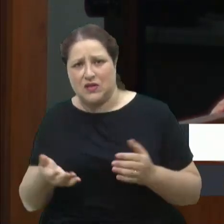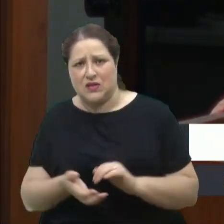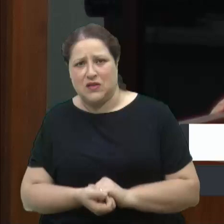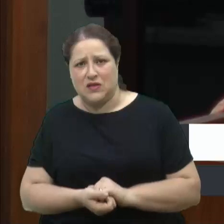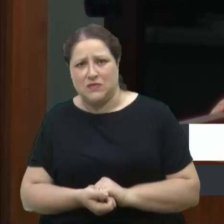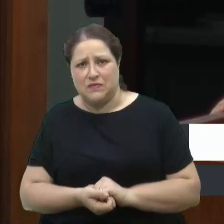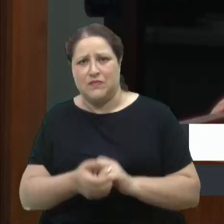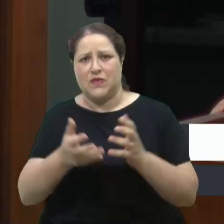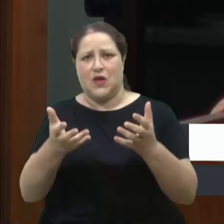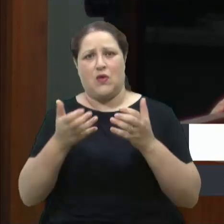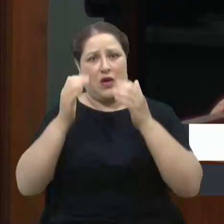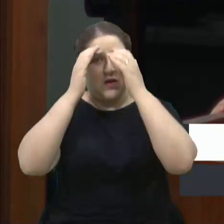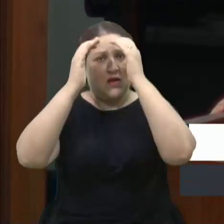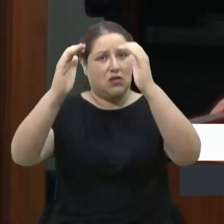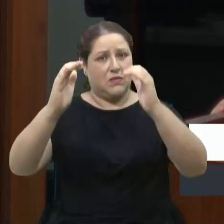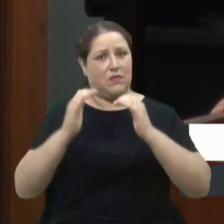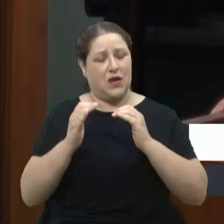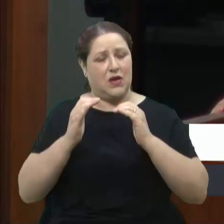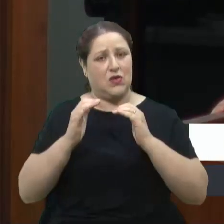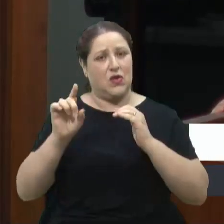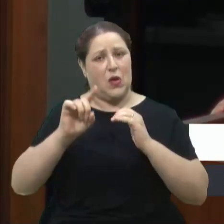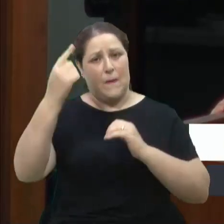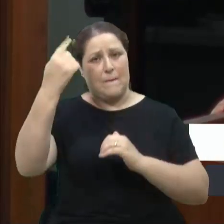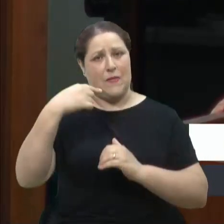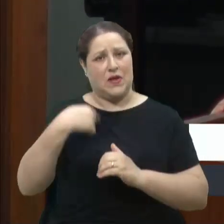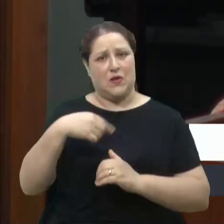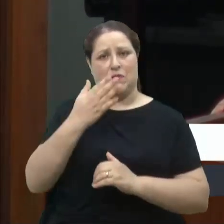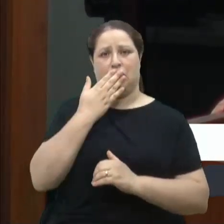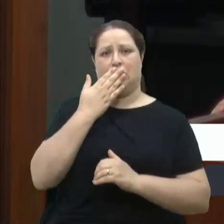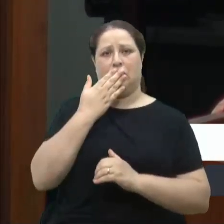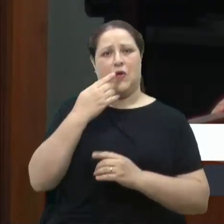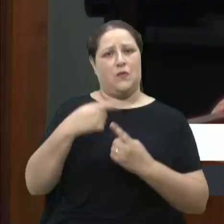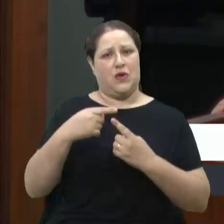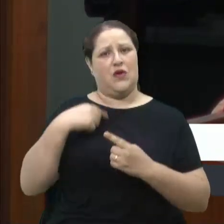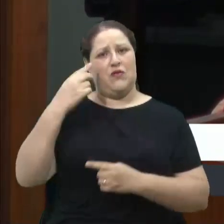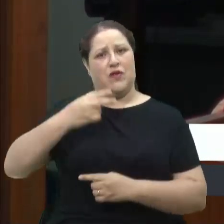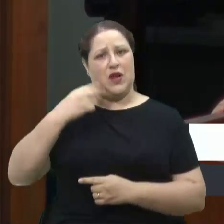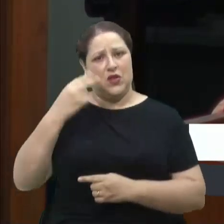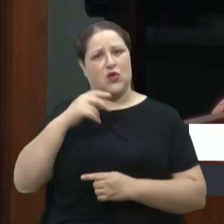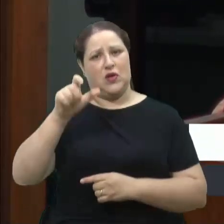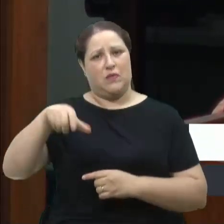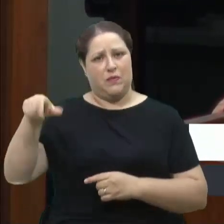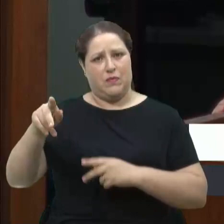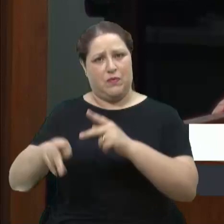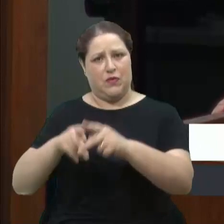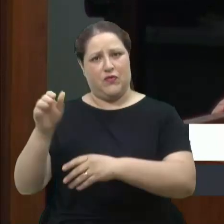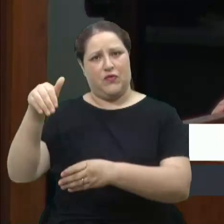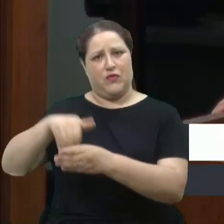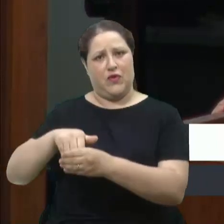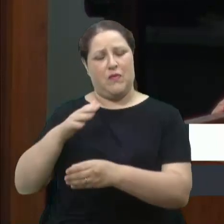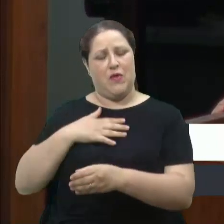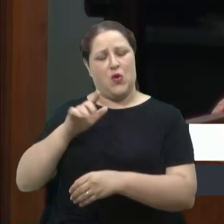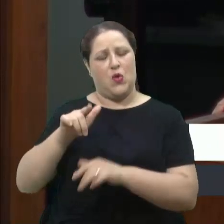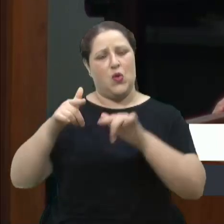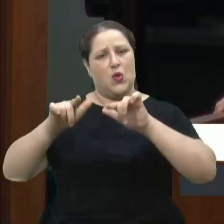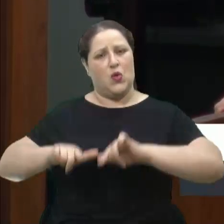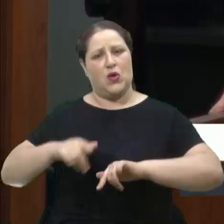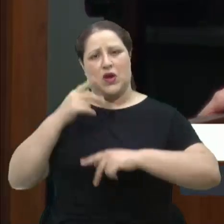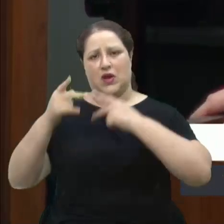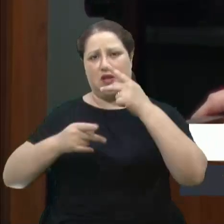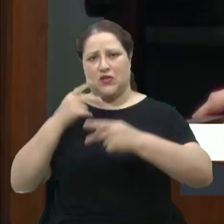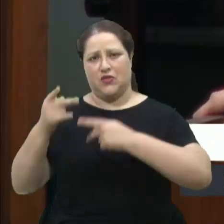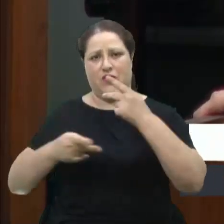Eu quero respeito, não me mande calar a boca, que eu sou vereadora eleita e eu estou usando o meu espaço de fala. Uma questão de ordem, presidente.